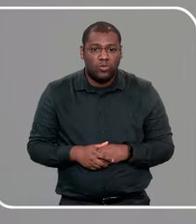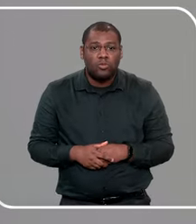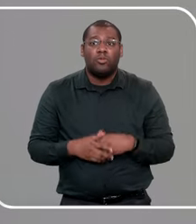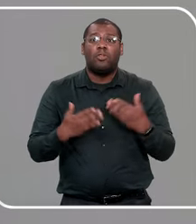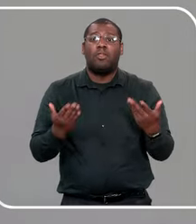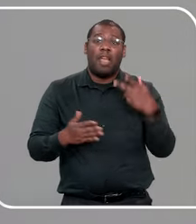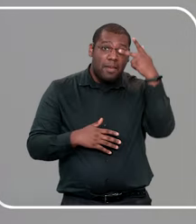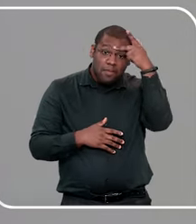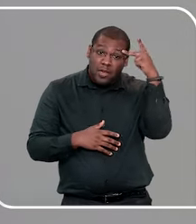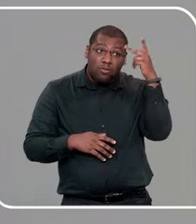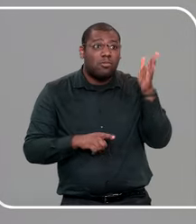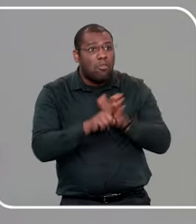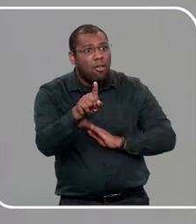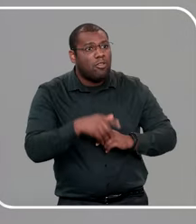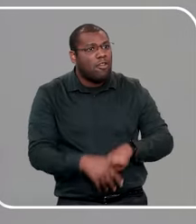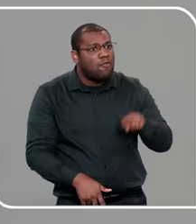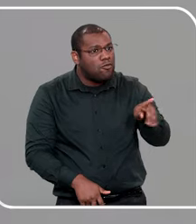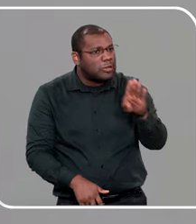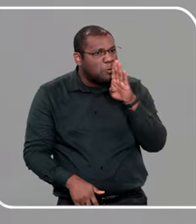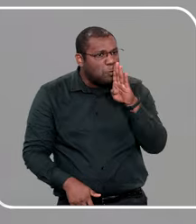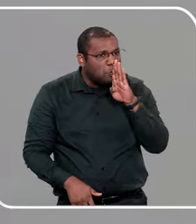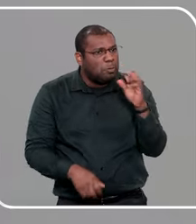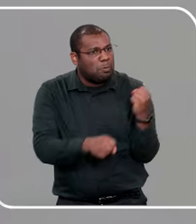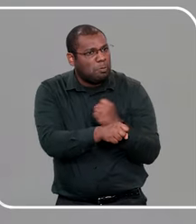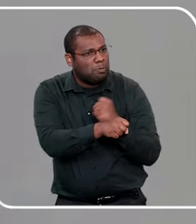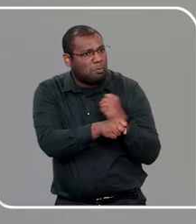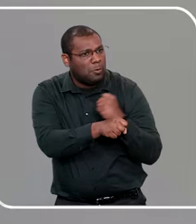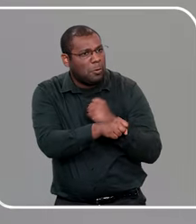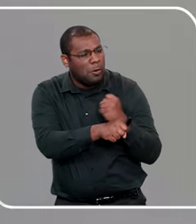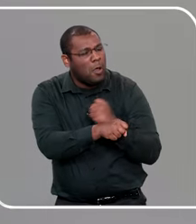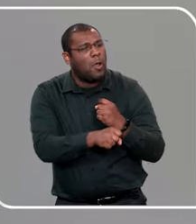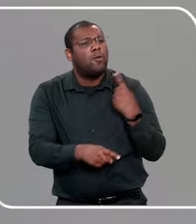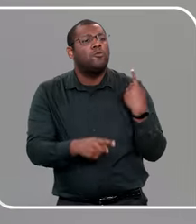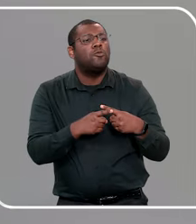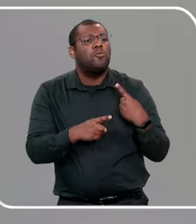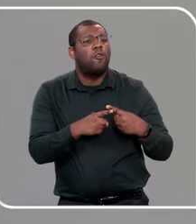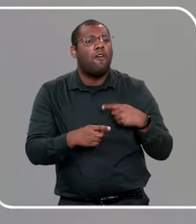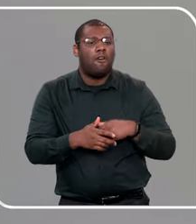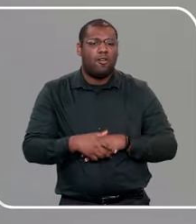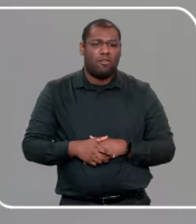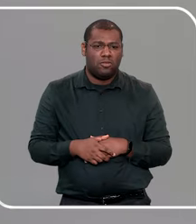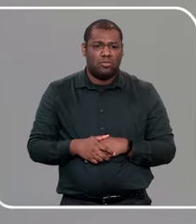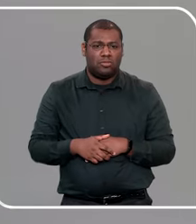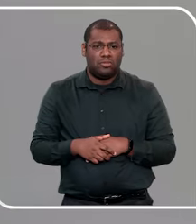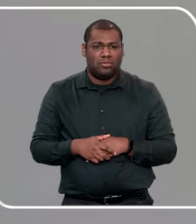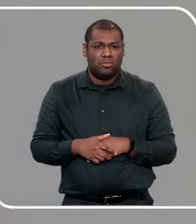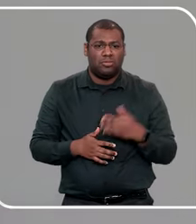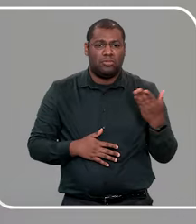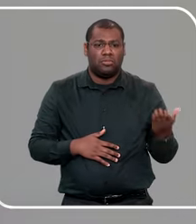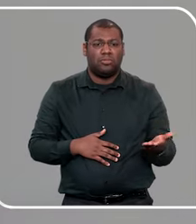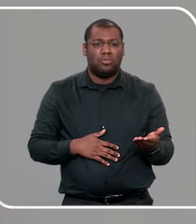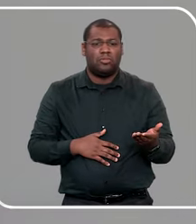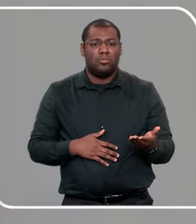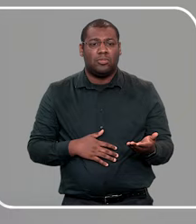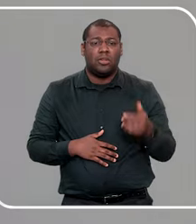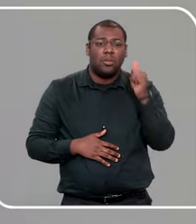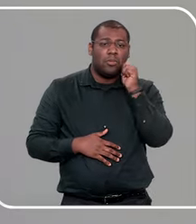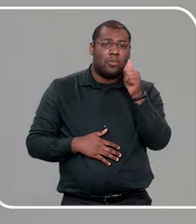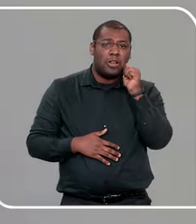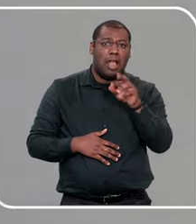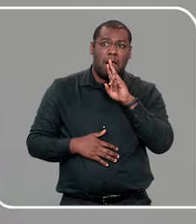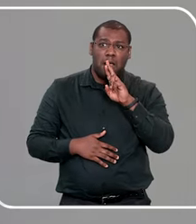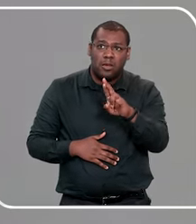por que você não contou, todo esse tempo, né, ela, ela falou uma coisa assim, que me deixa até